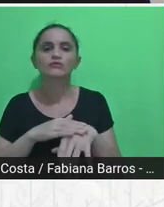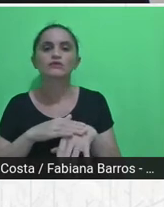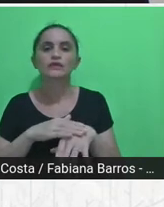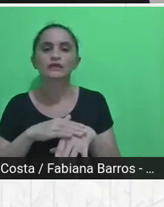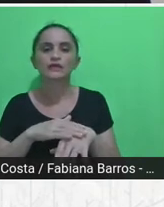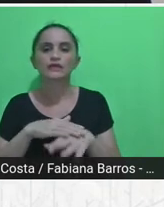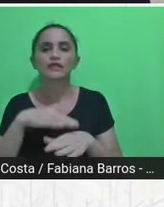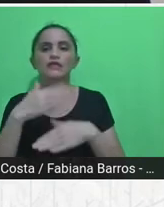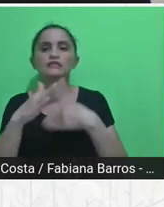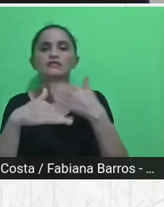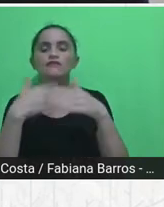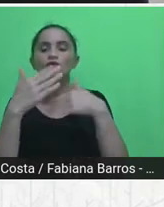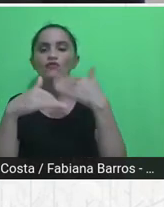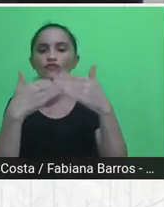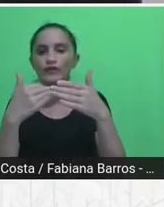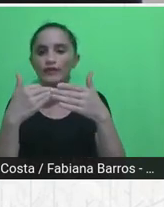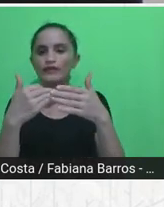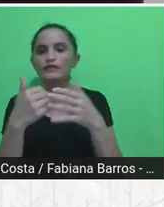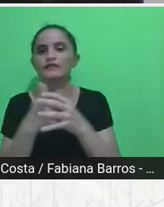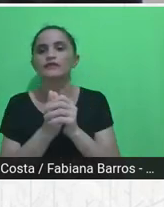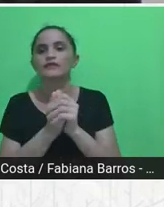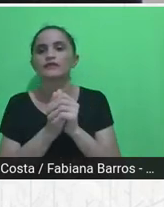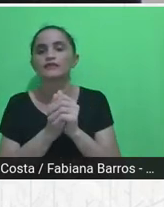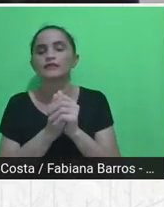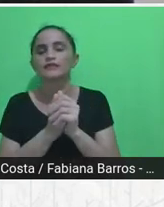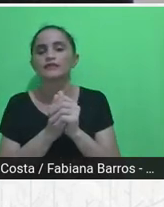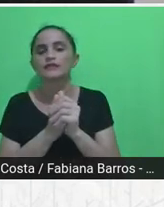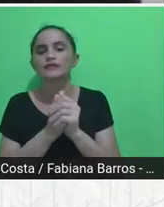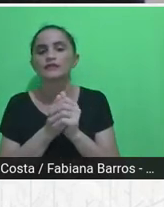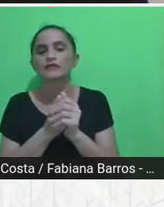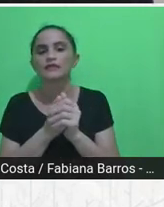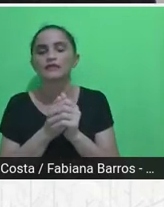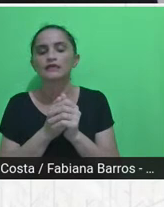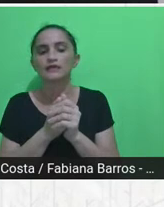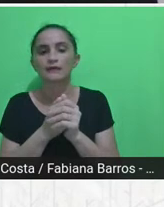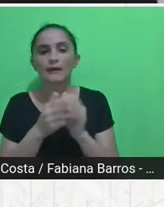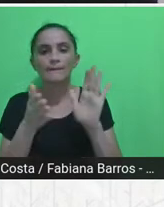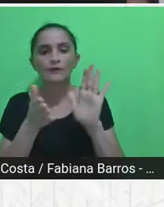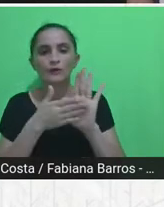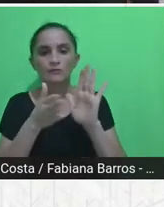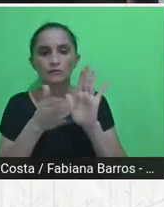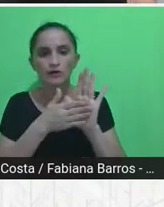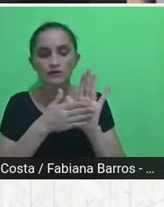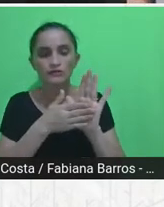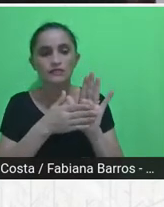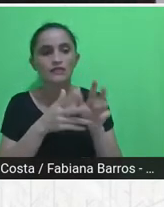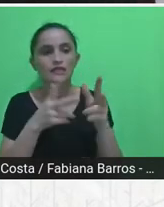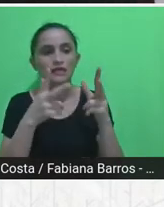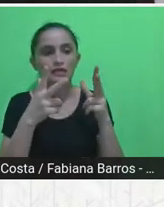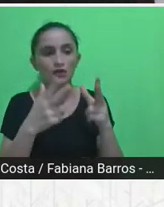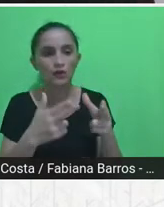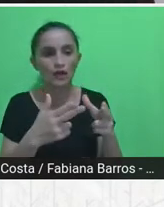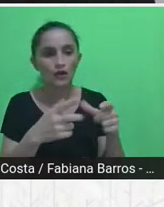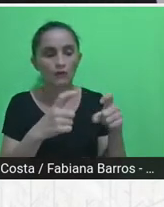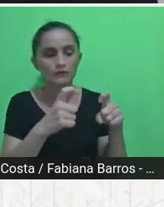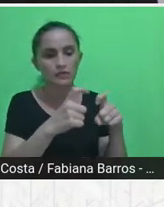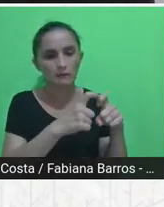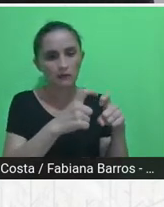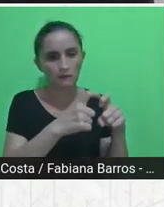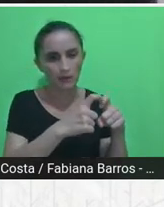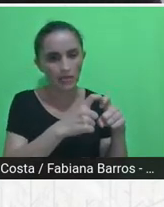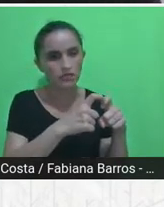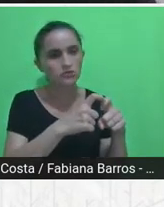alguma coisa daquilo que os médicos da década de 50 começaram a articular.